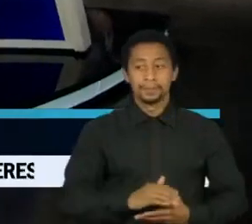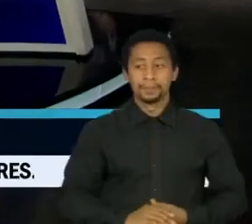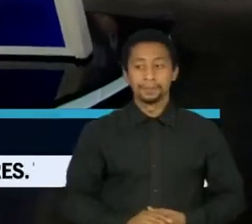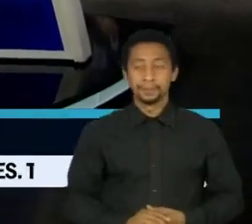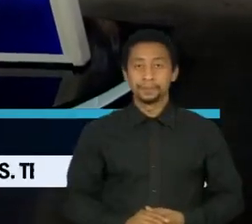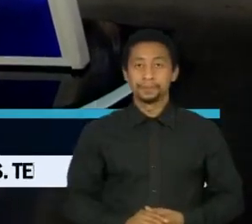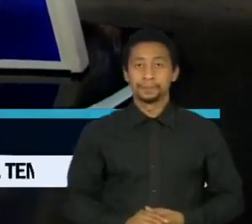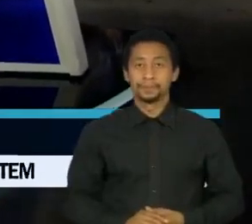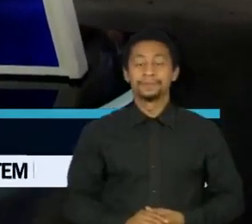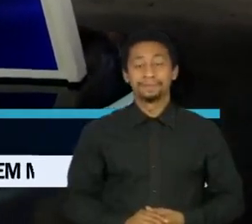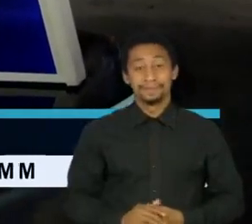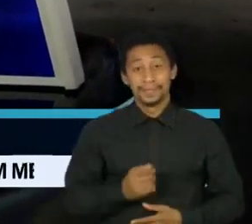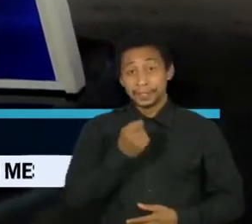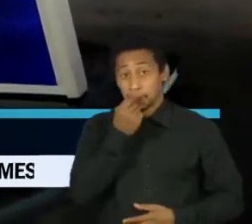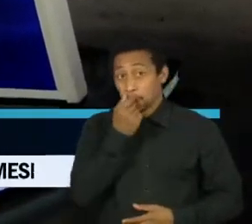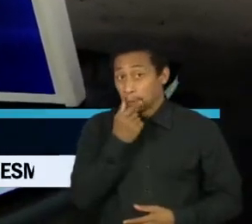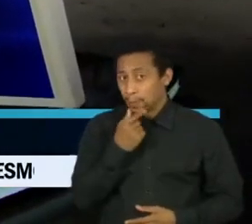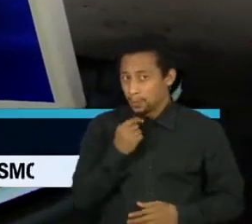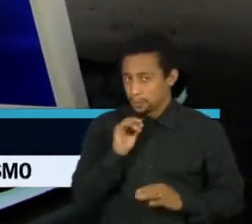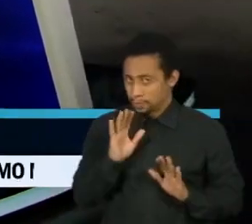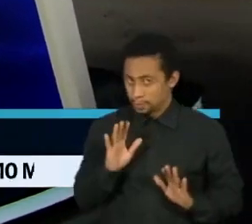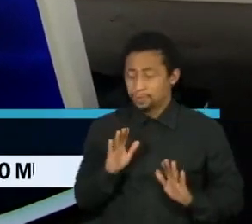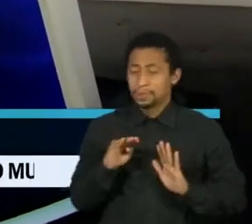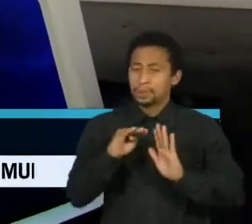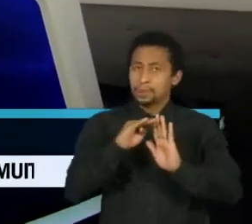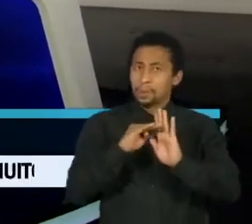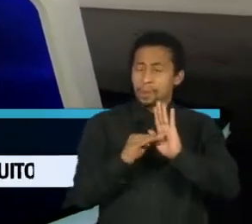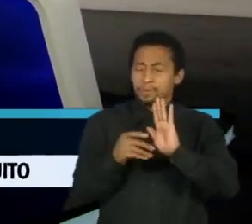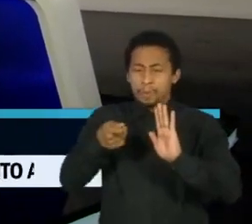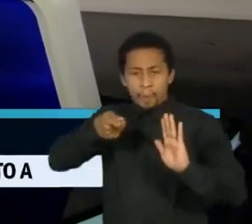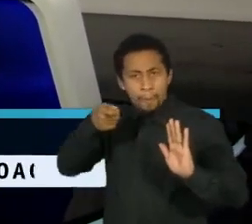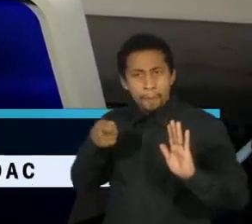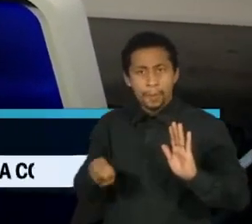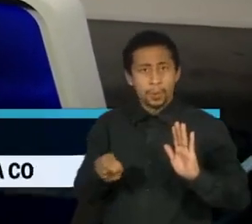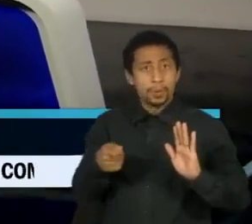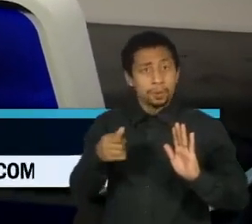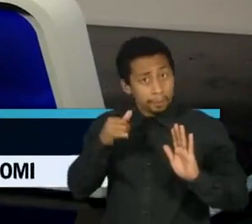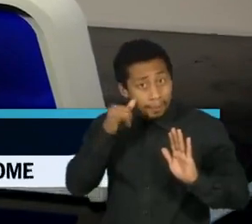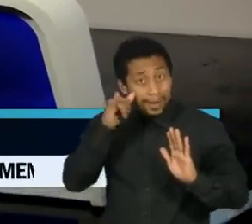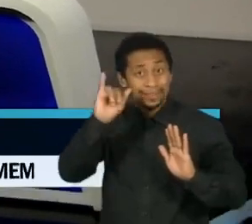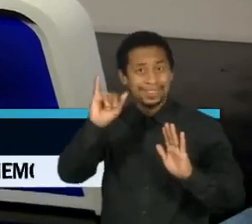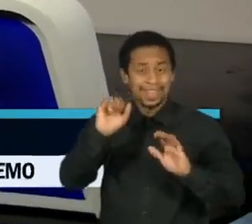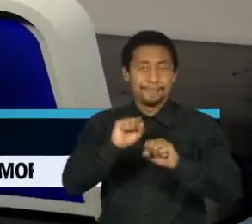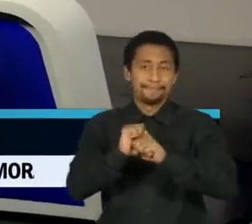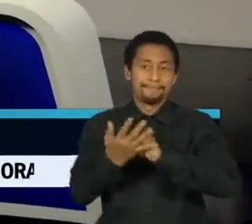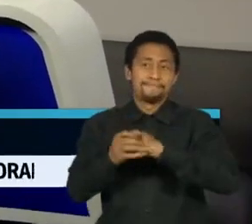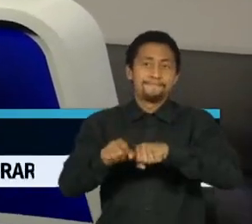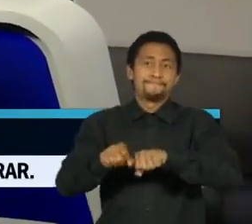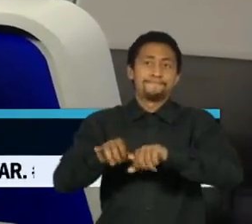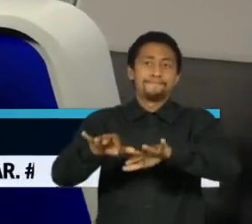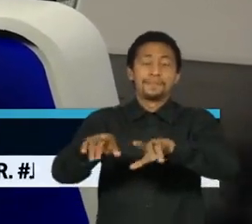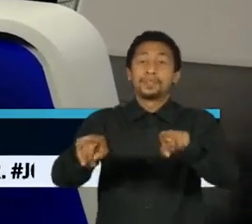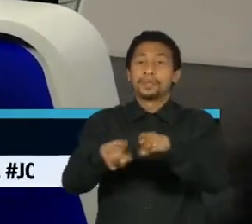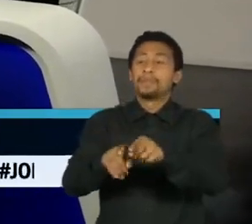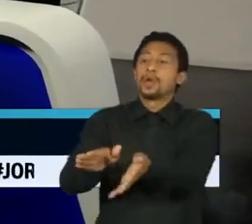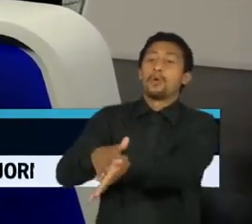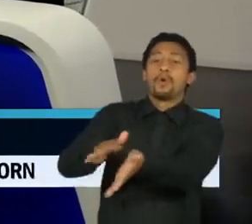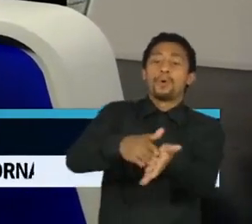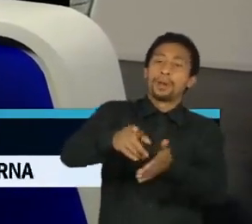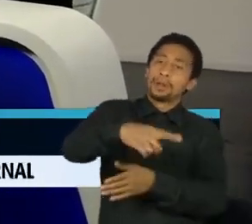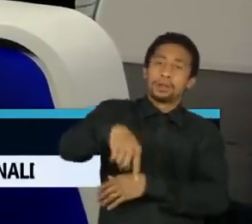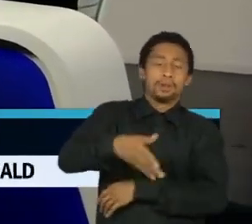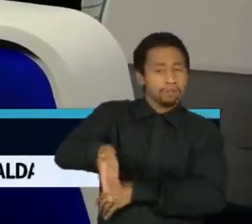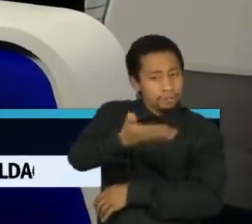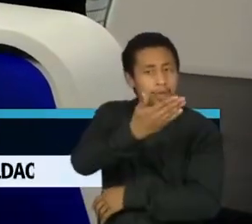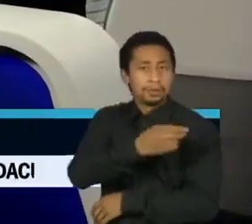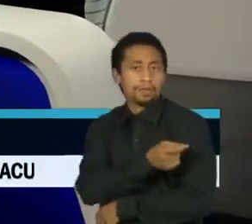Sakamoto, parece fundamental tomar medidas mais rígidas nesse momento para diminuir o número de não vacinados. Você acha válido cobrar, exigir o